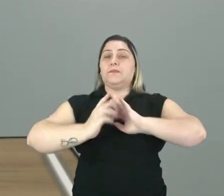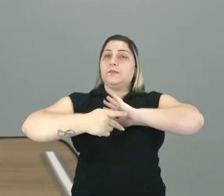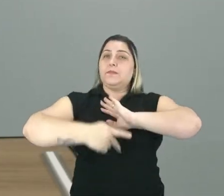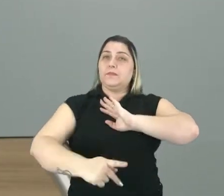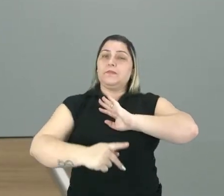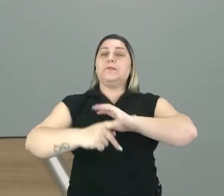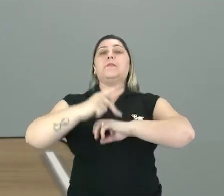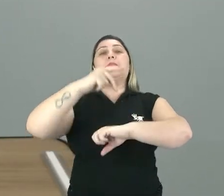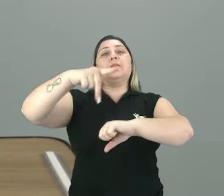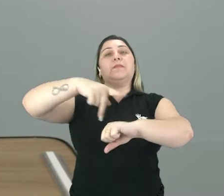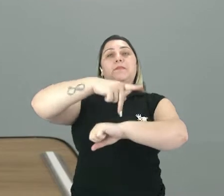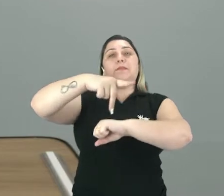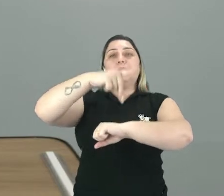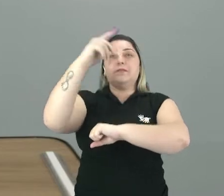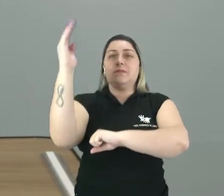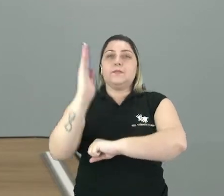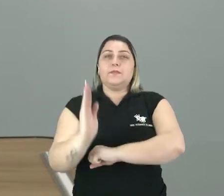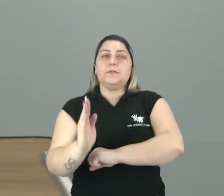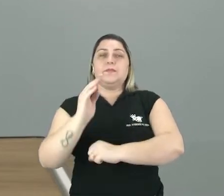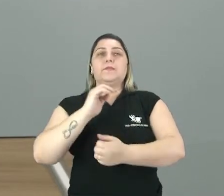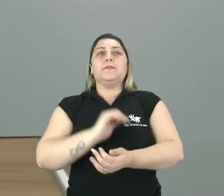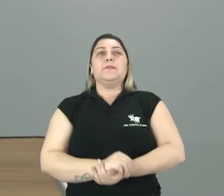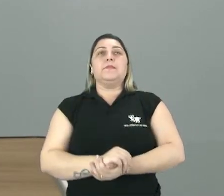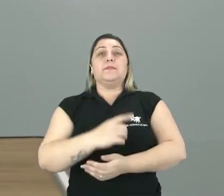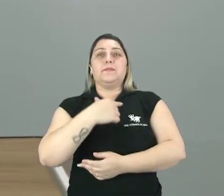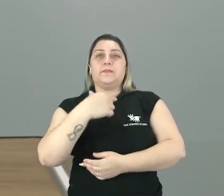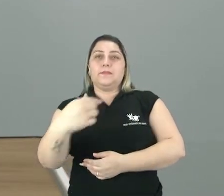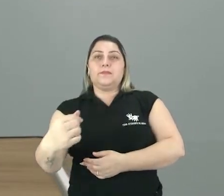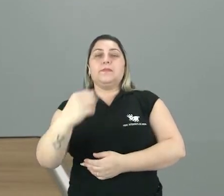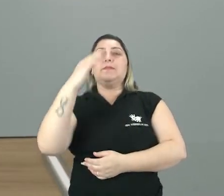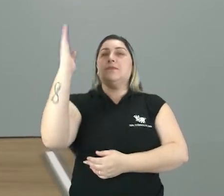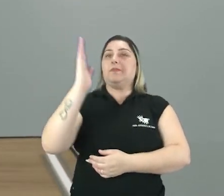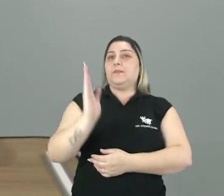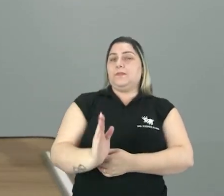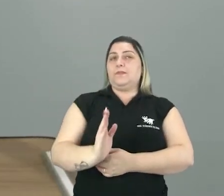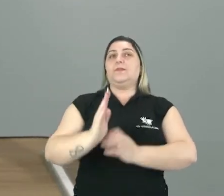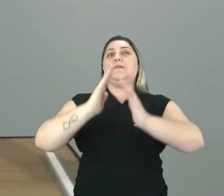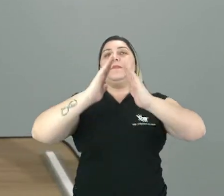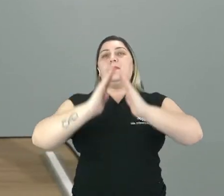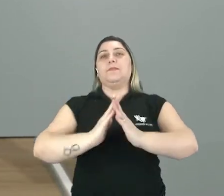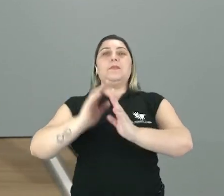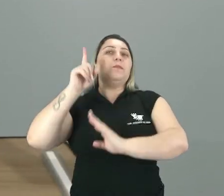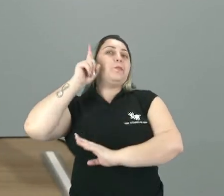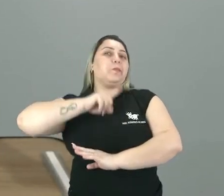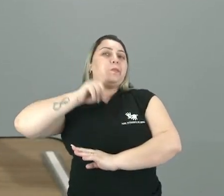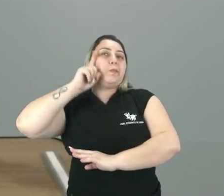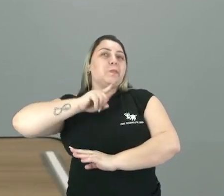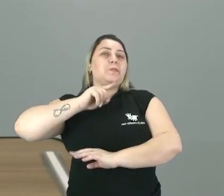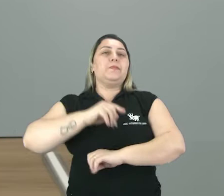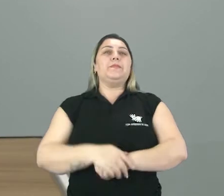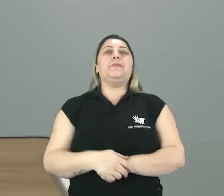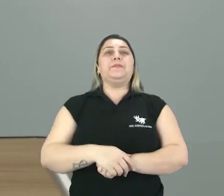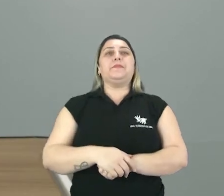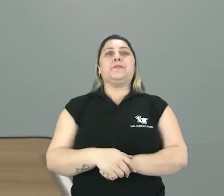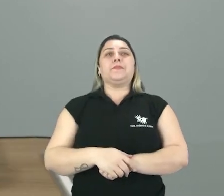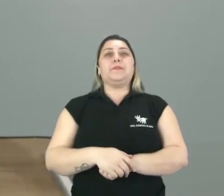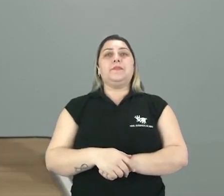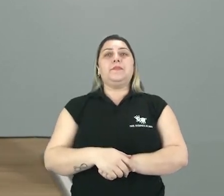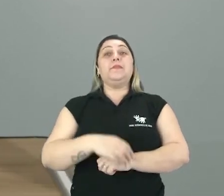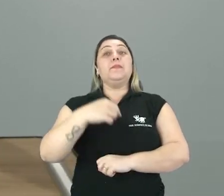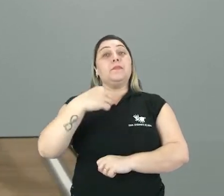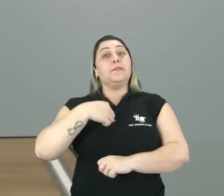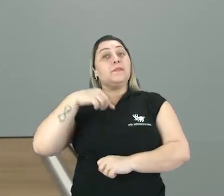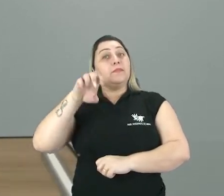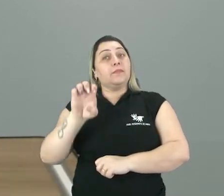No nosso país, o Brasil. E saio do Brasil, vou morar lá nos Estados Unidos. Eu sou uma imigrante.